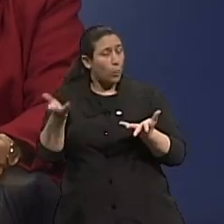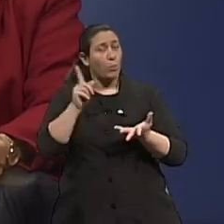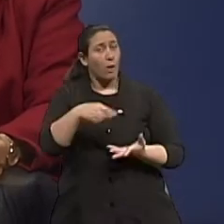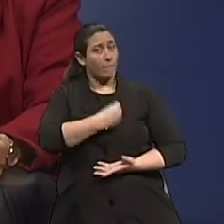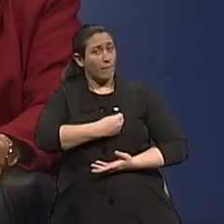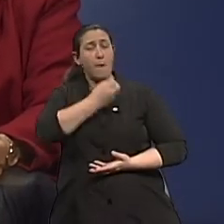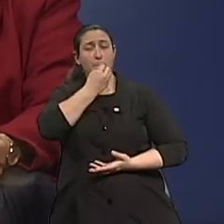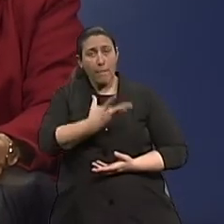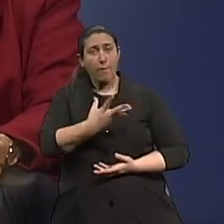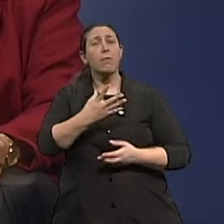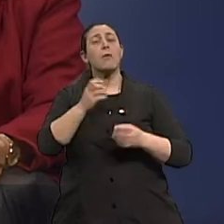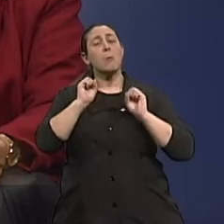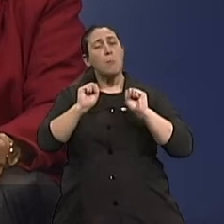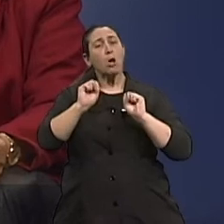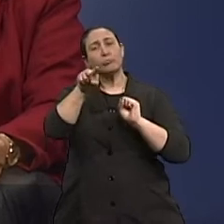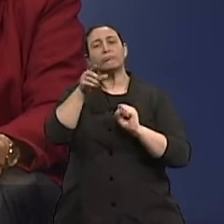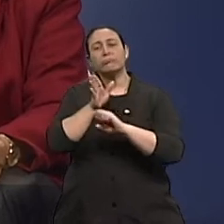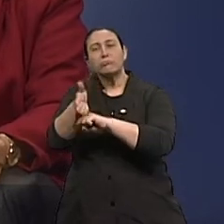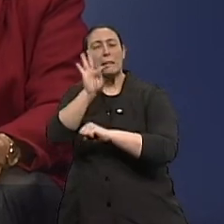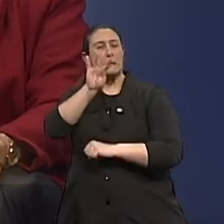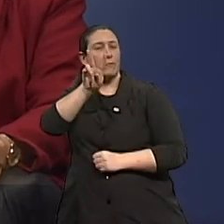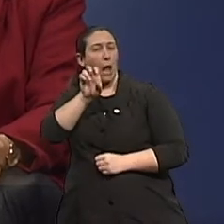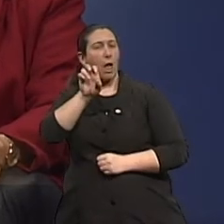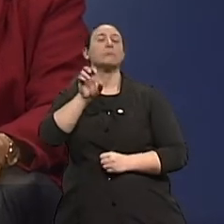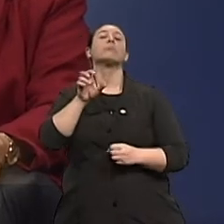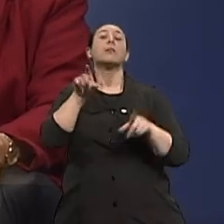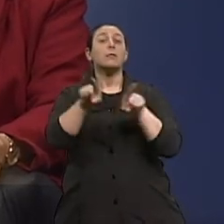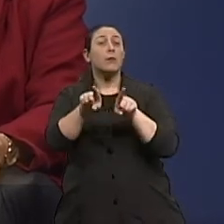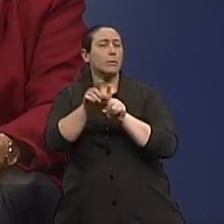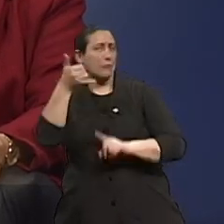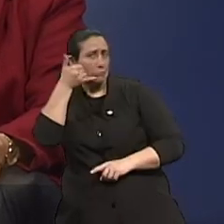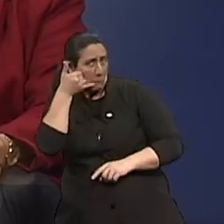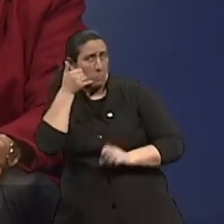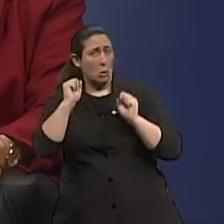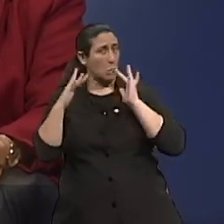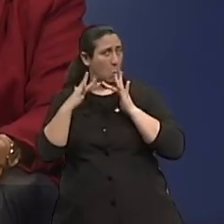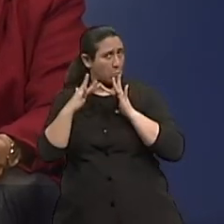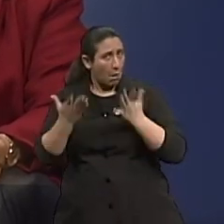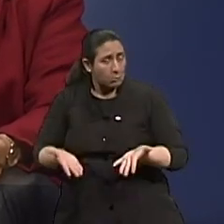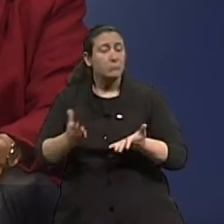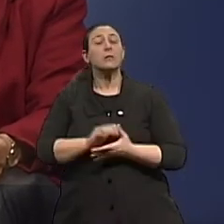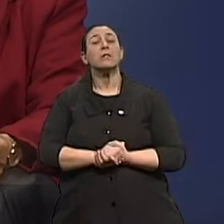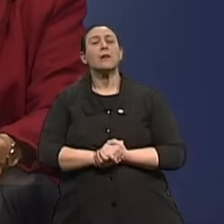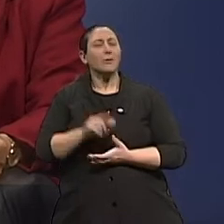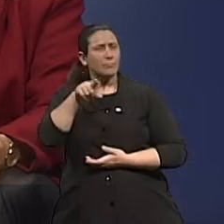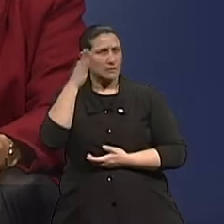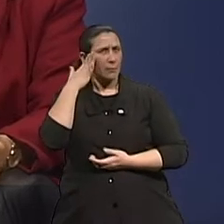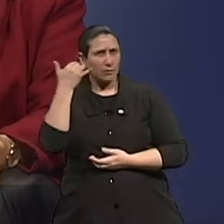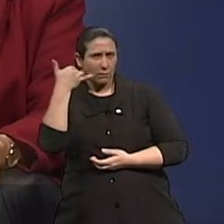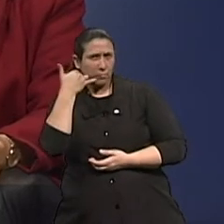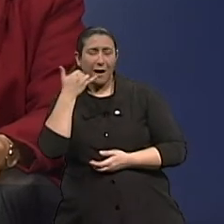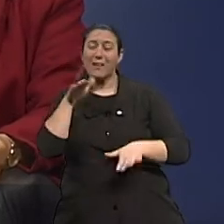.tv.com.br à disposição. O nosso telefone 3230 1532. Você sabe que o telefone,